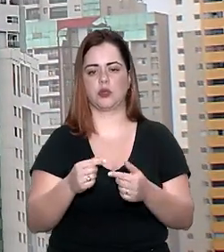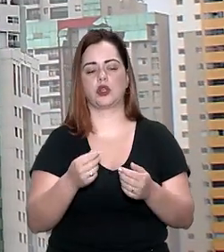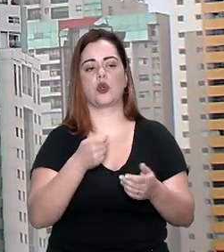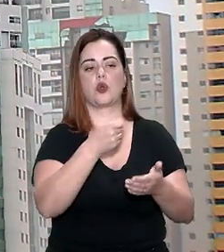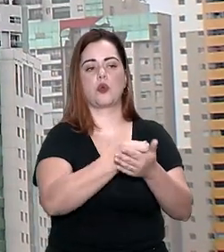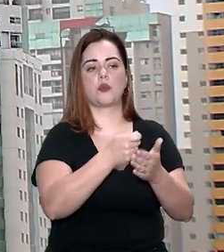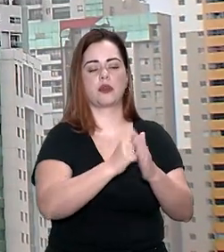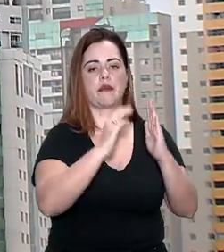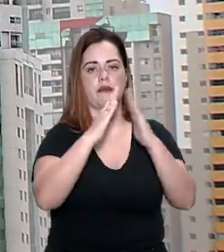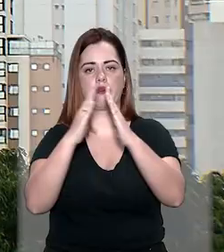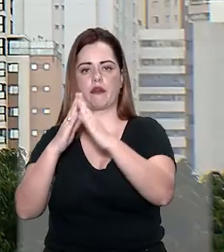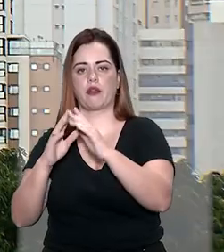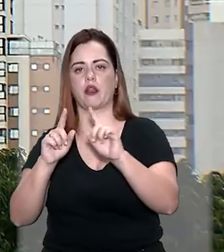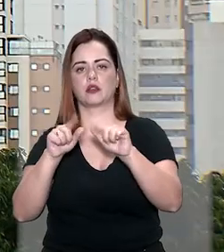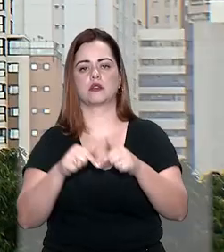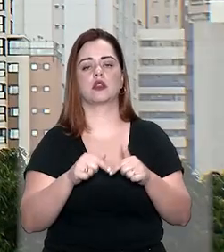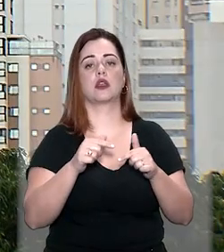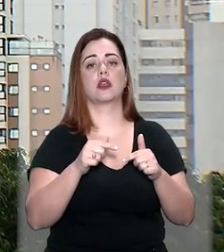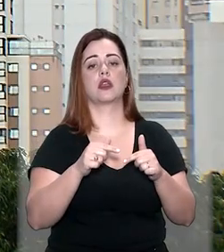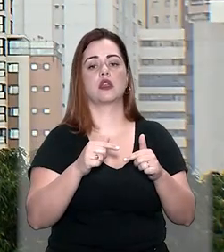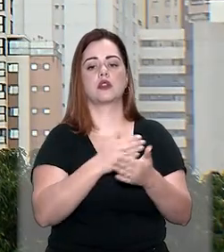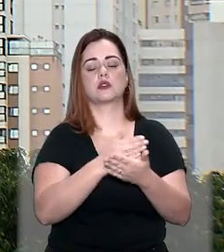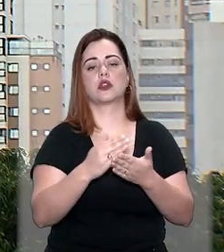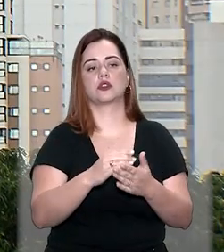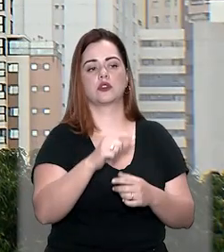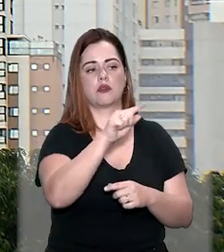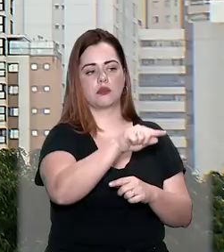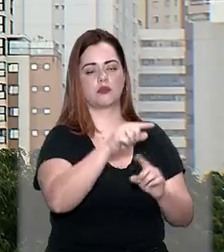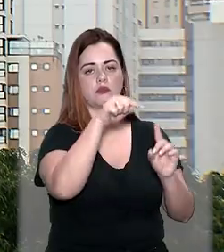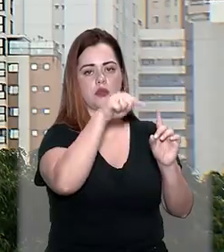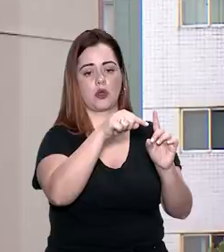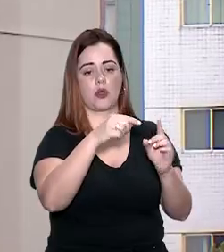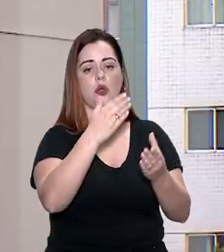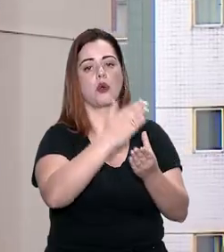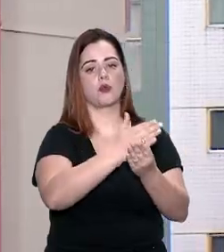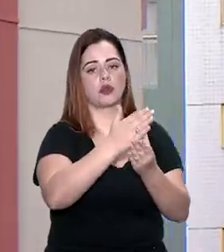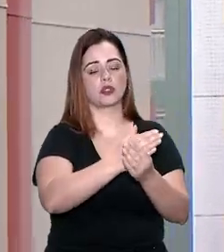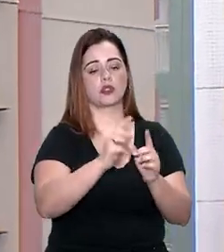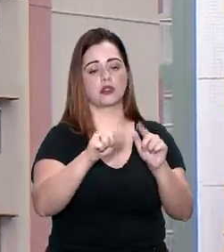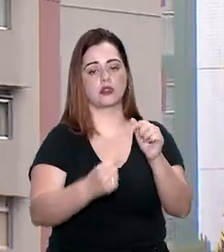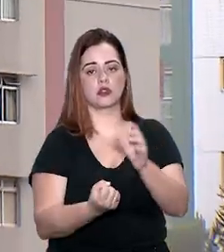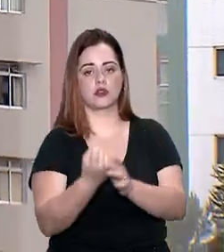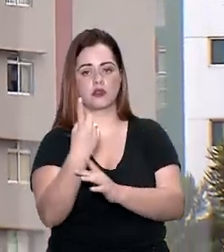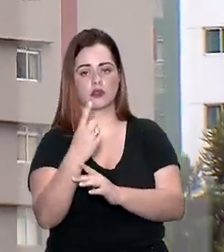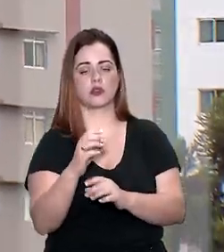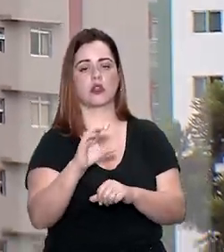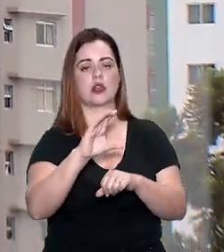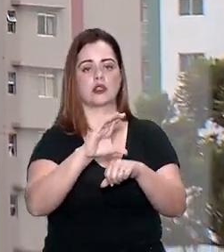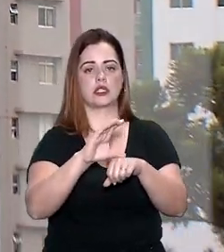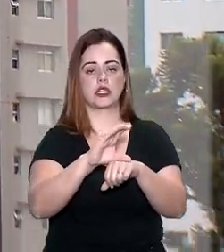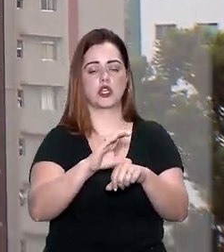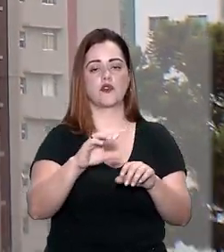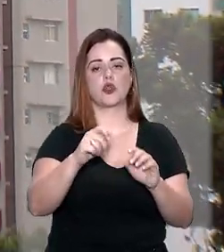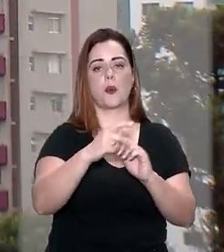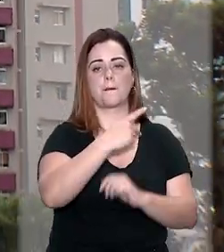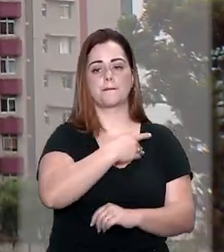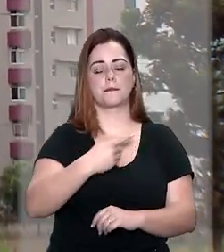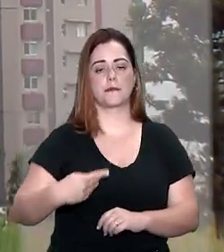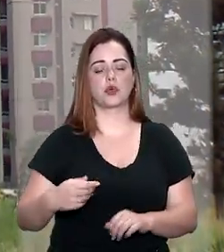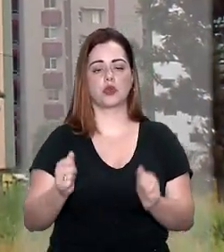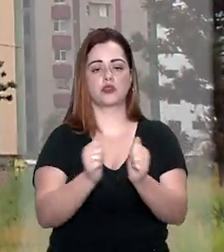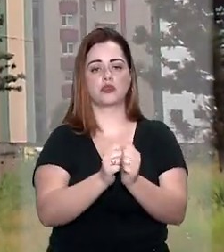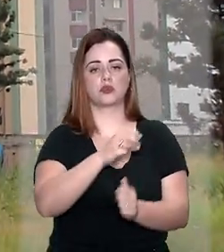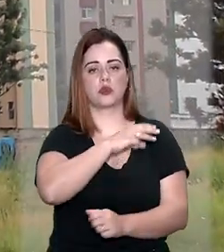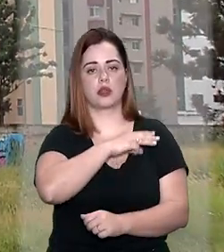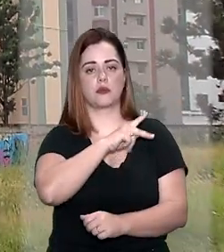de contrato de compra de imóvel por iniciativa do consumidor. O processo teve origem em ação civil pública ajuizada pelo